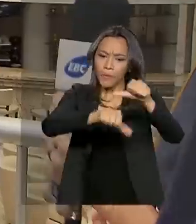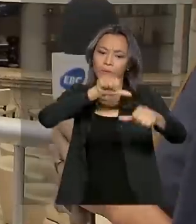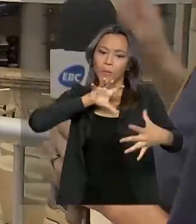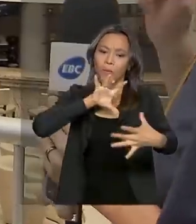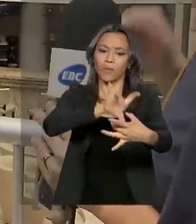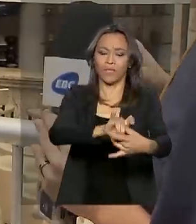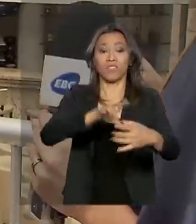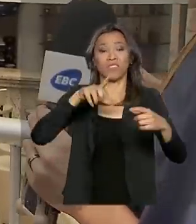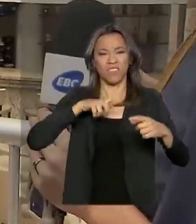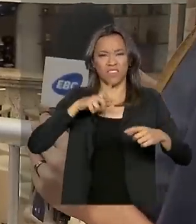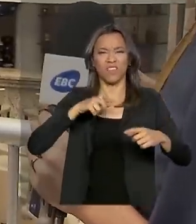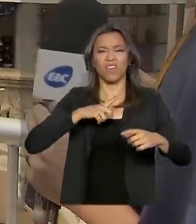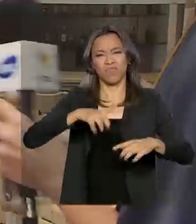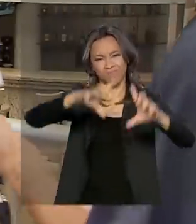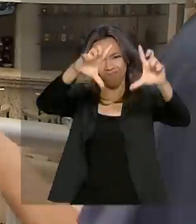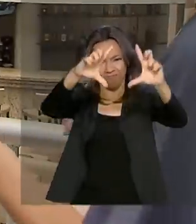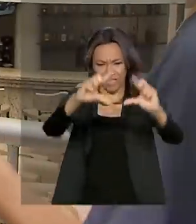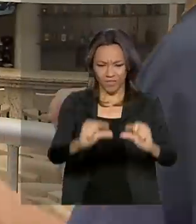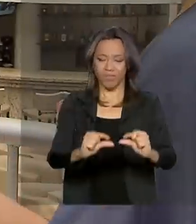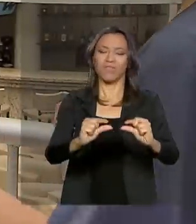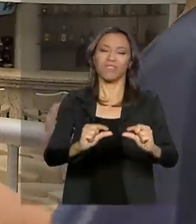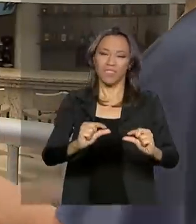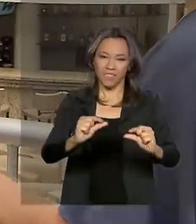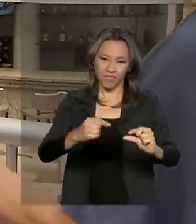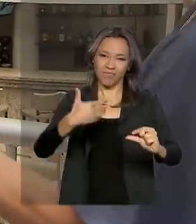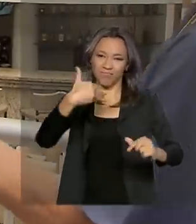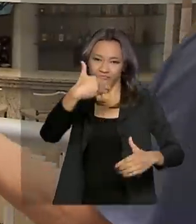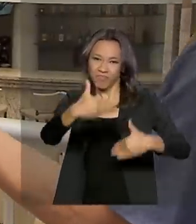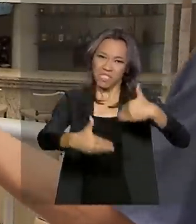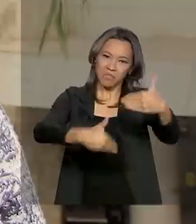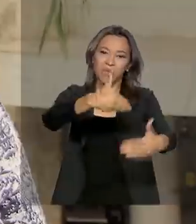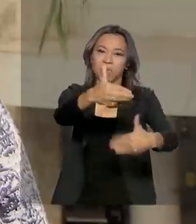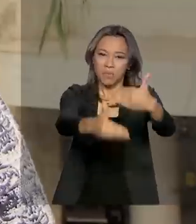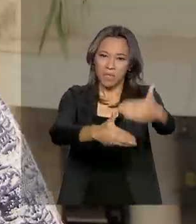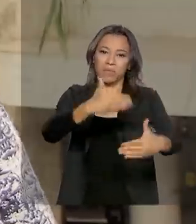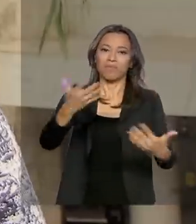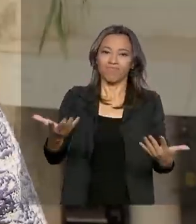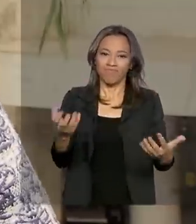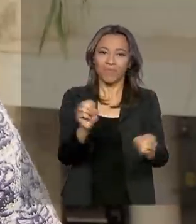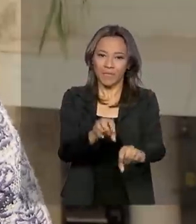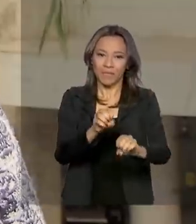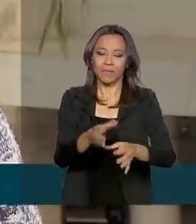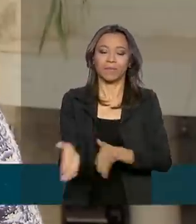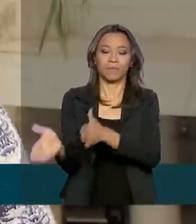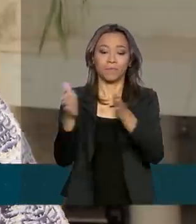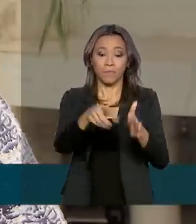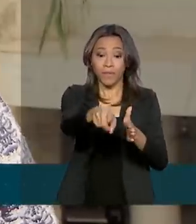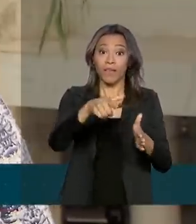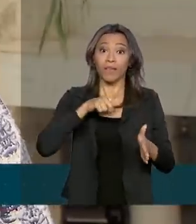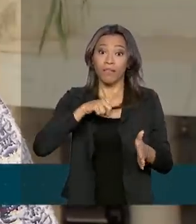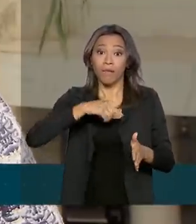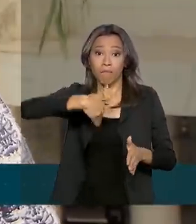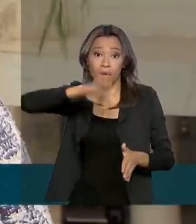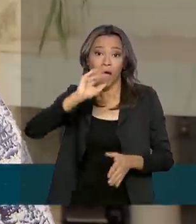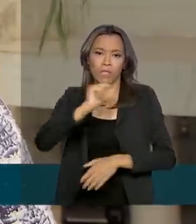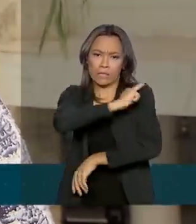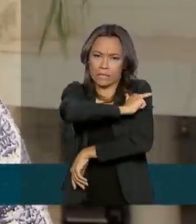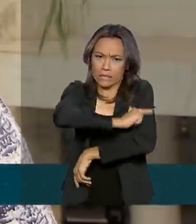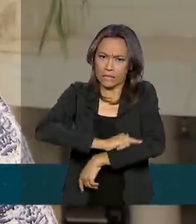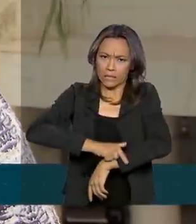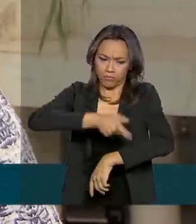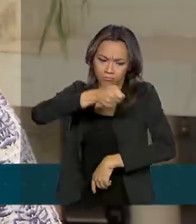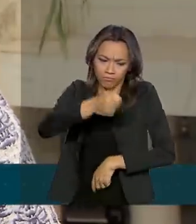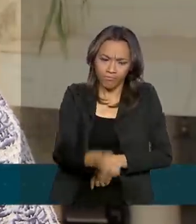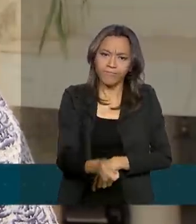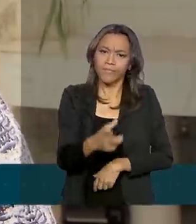que tem um baixo desempenho no índice de desenvolvimento da educação básica. Com um pouco mais de disciplina, ou com uma disciplina